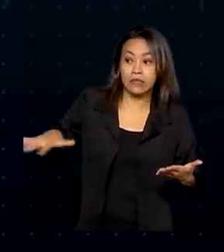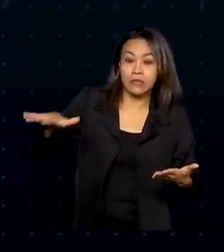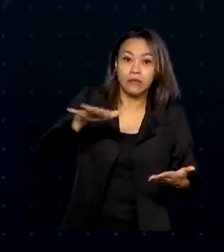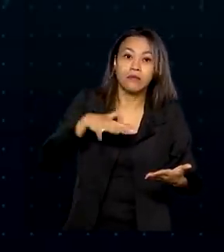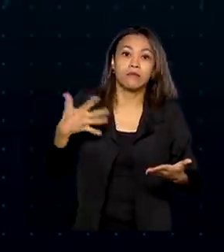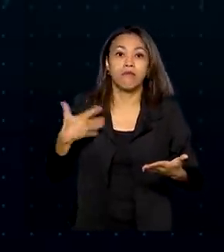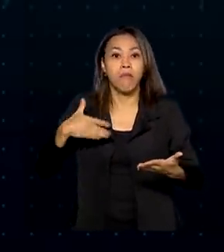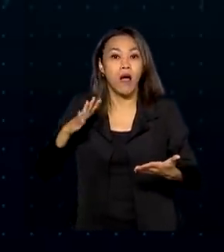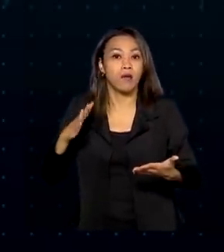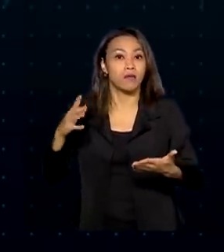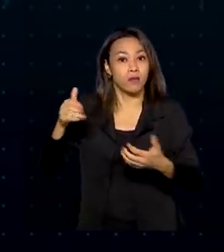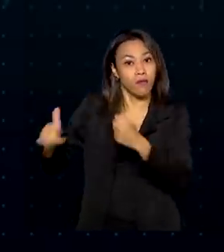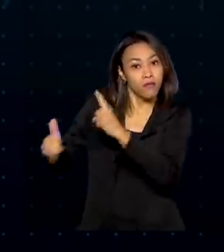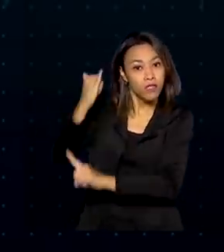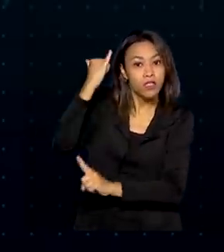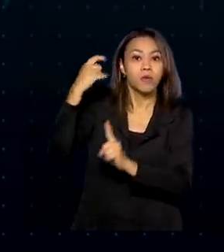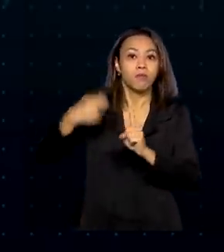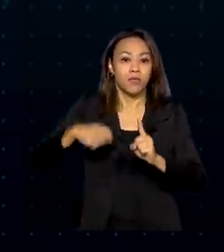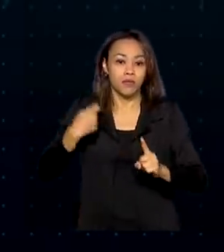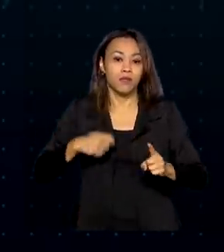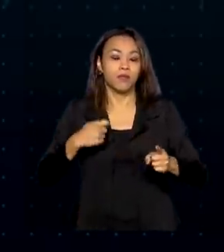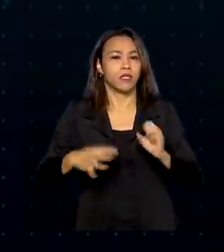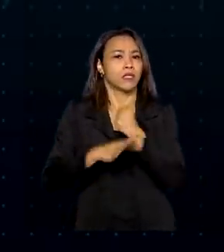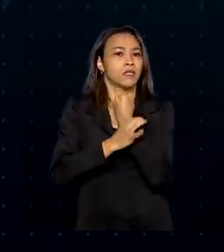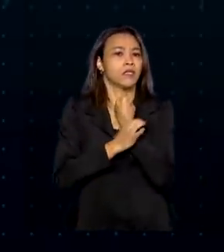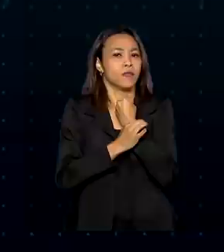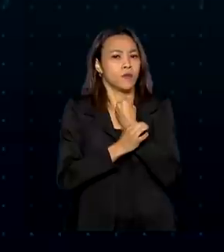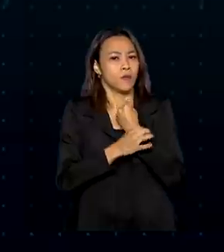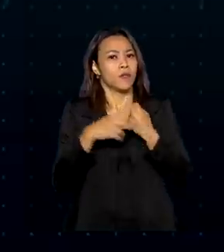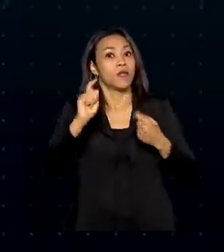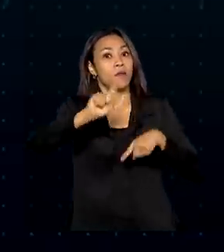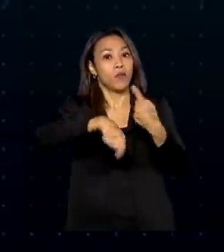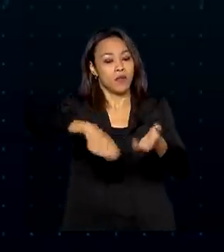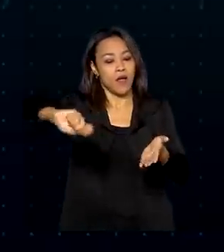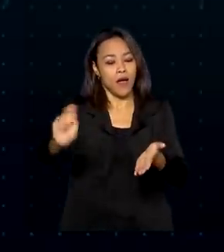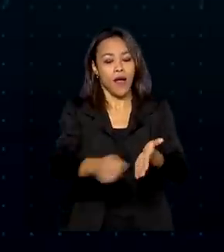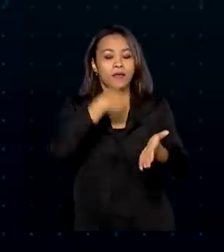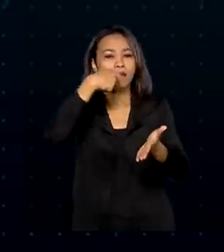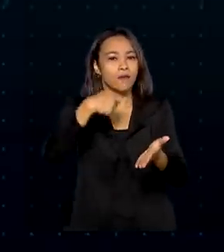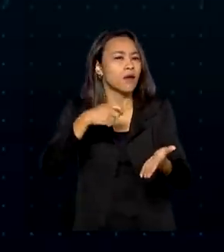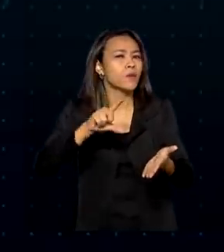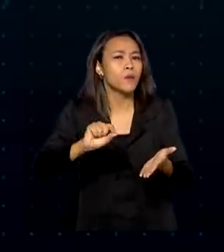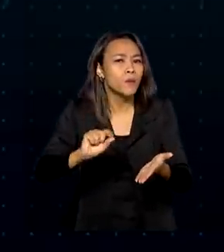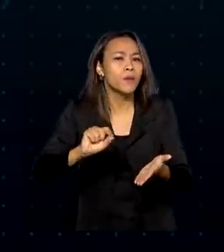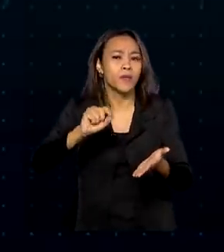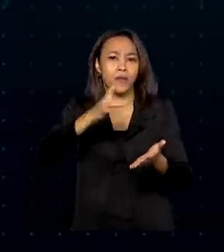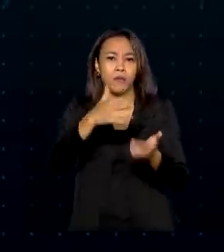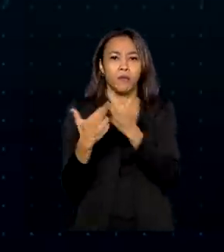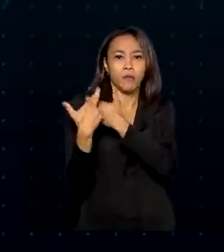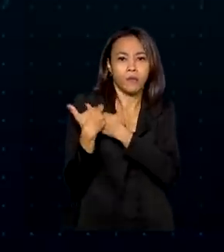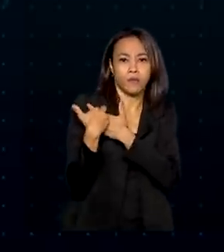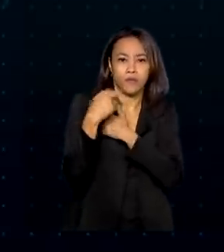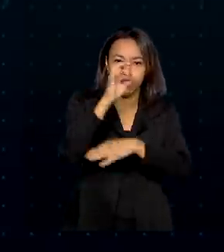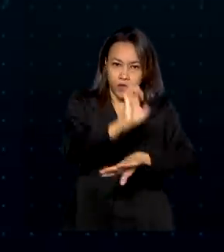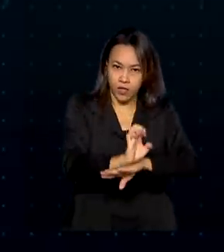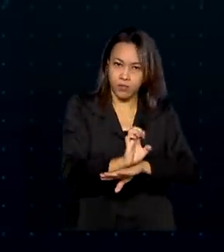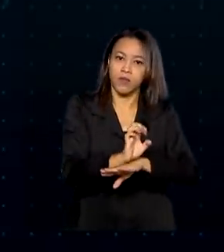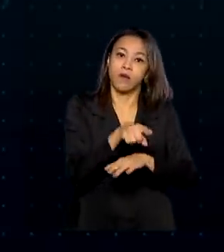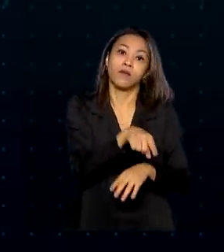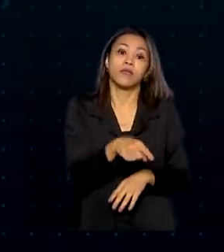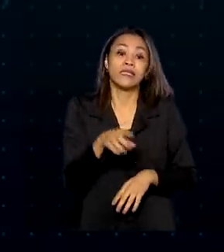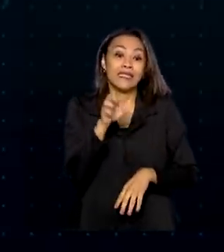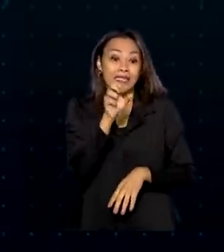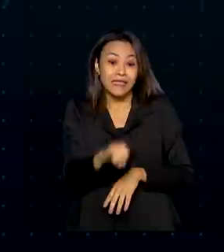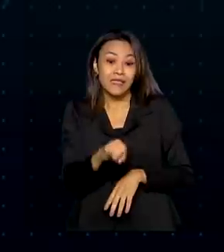vítima. Tem de ser feita em meio seguro e assinada pela Autoridade Sanitária Estadual. Além disso,